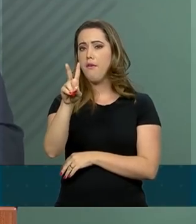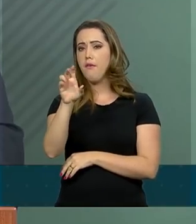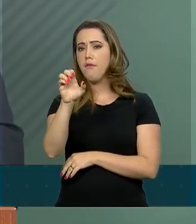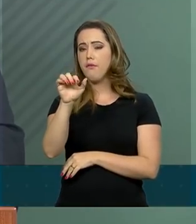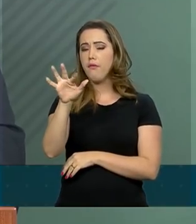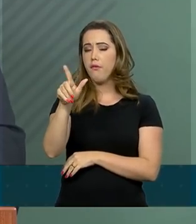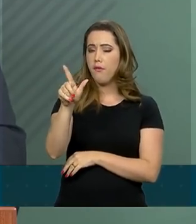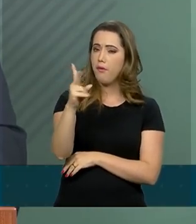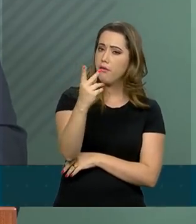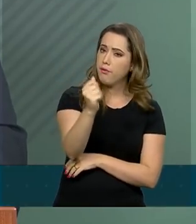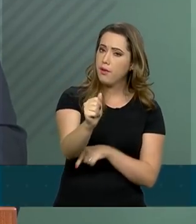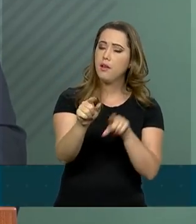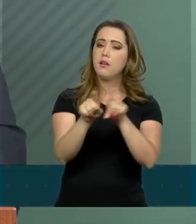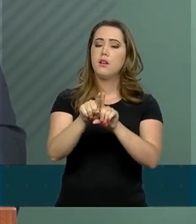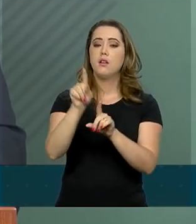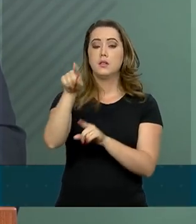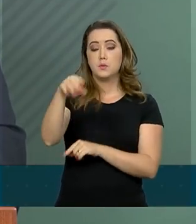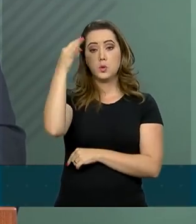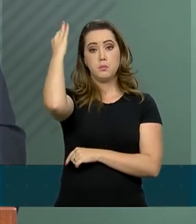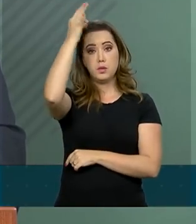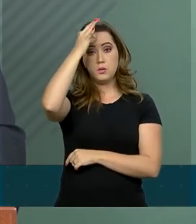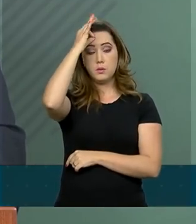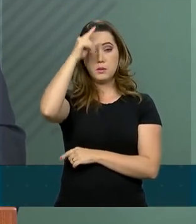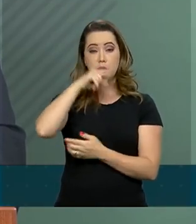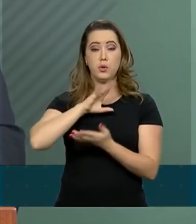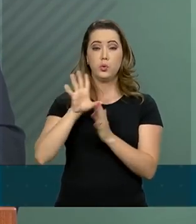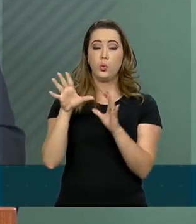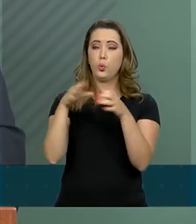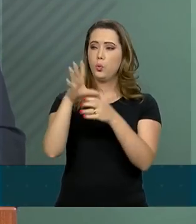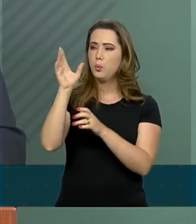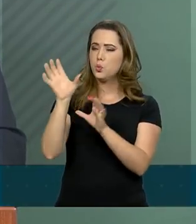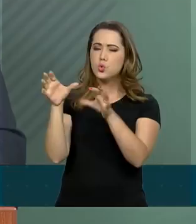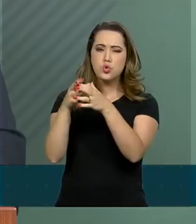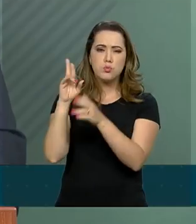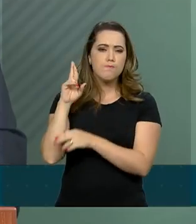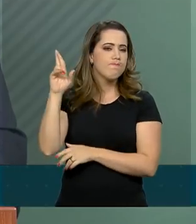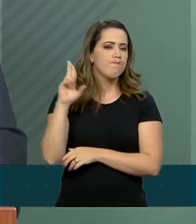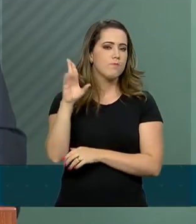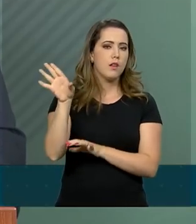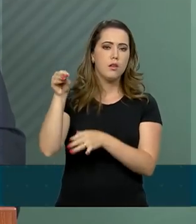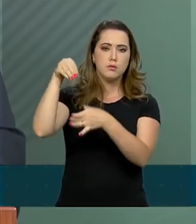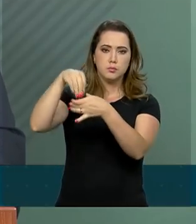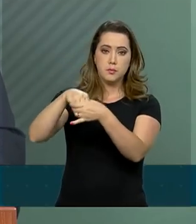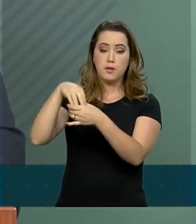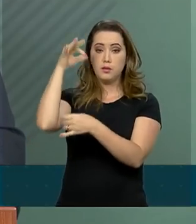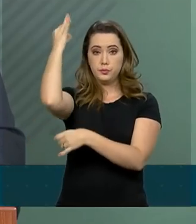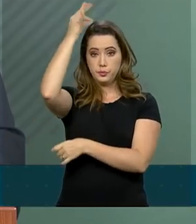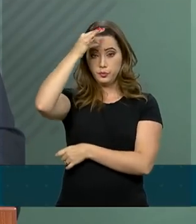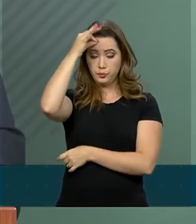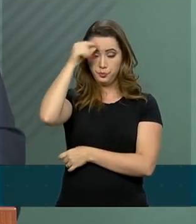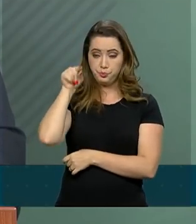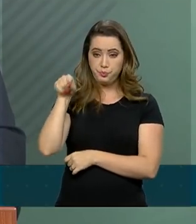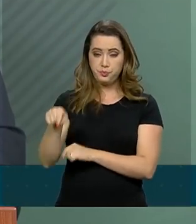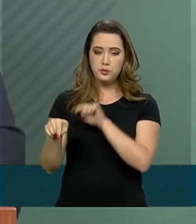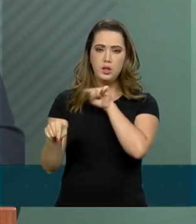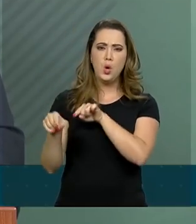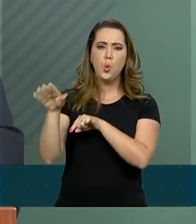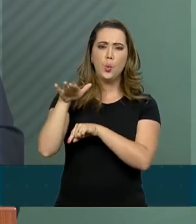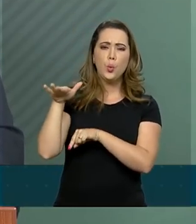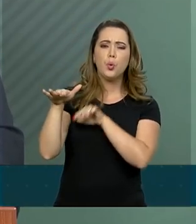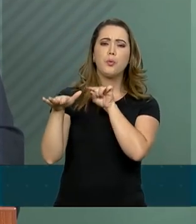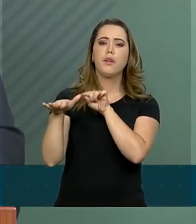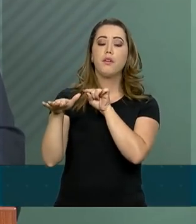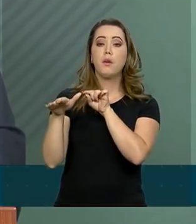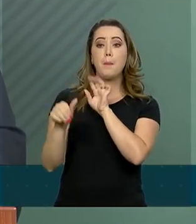diretor-presidente da Companhia DOCAS do Espírito Santo, Júlio Castiglione, o